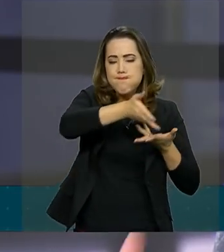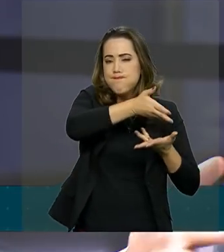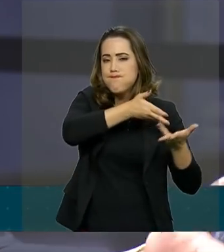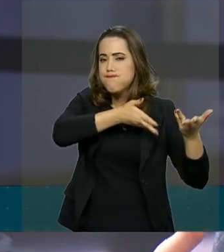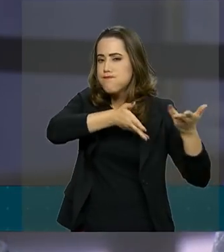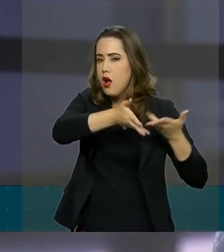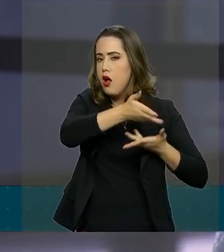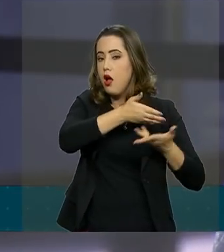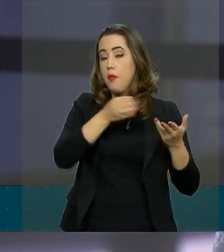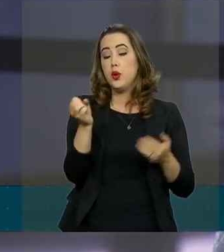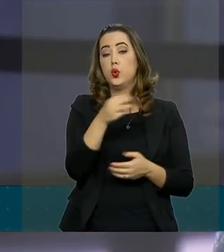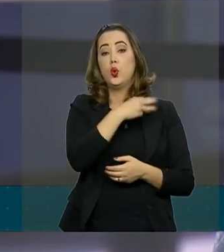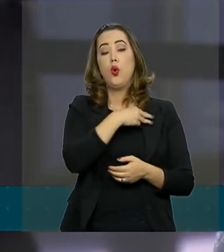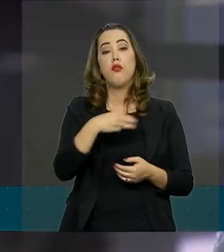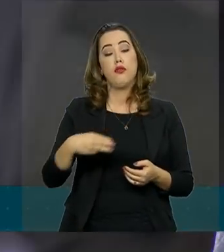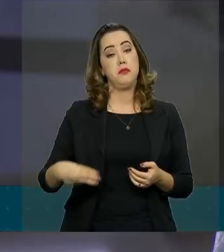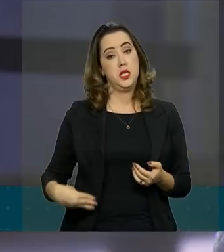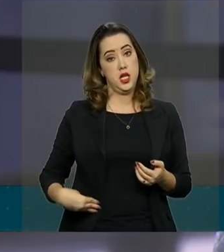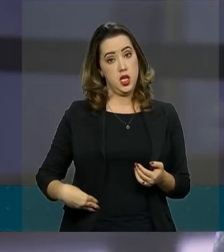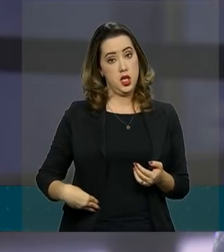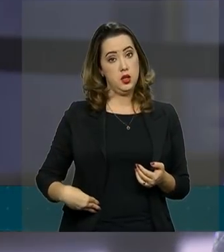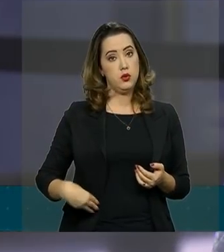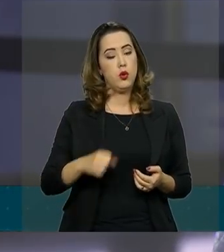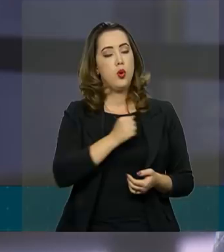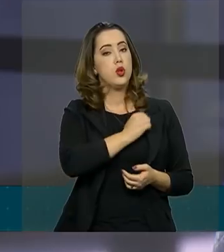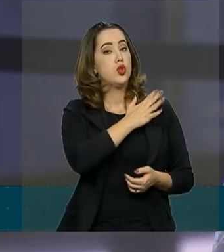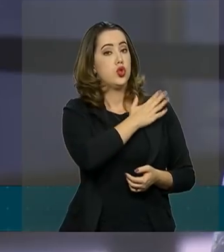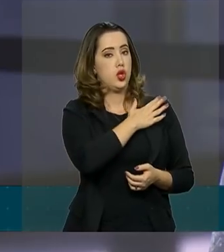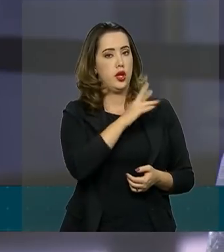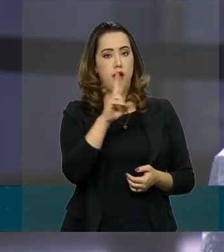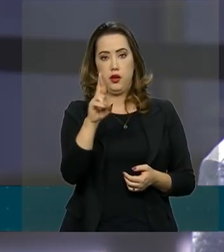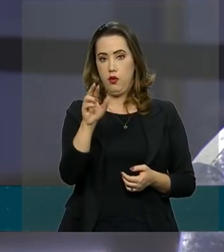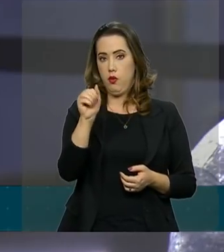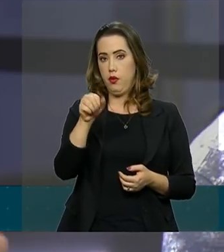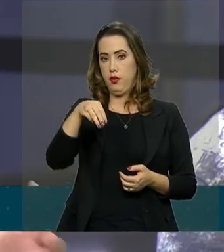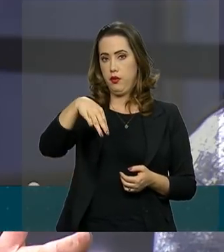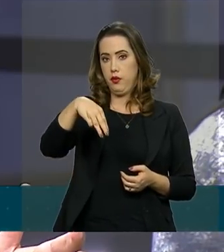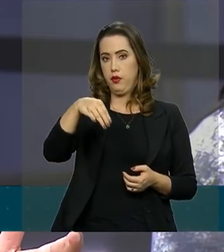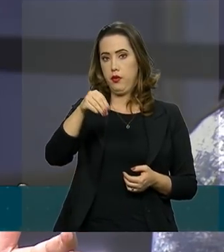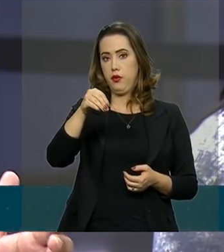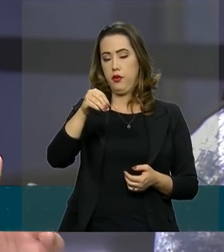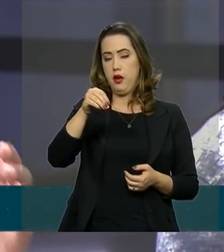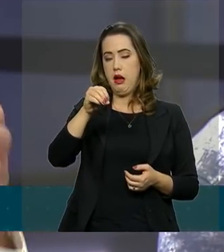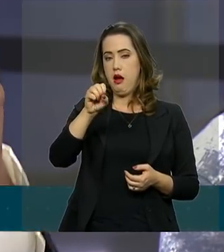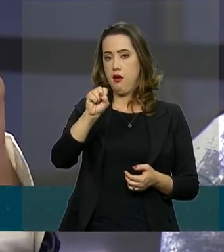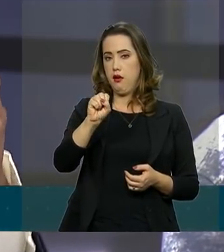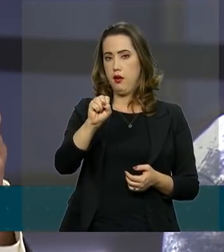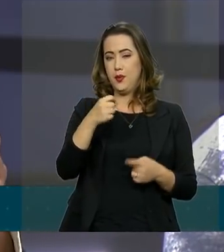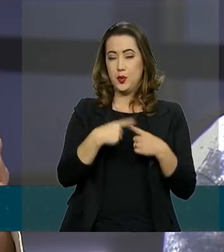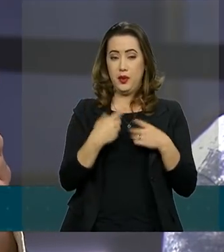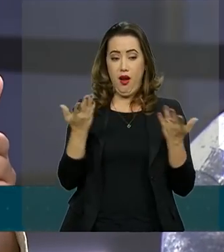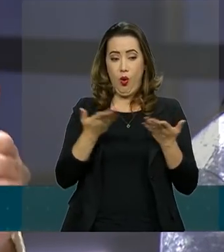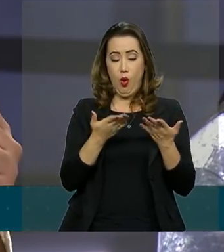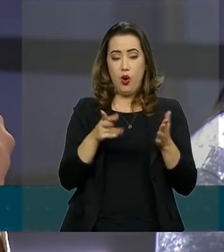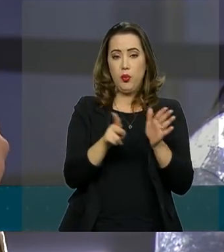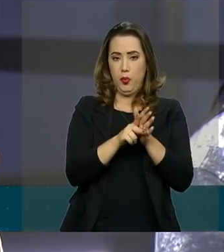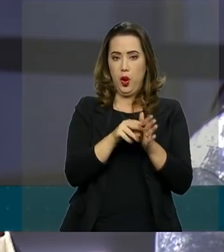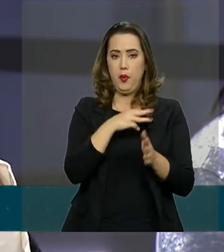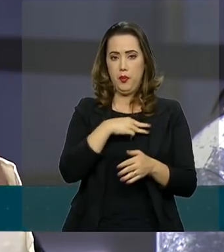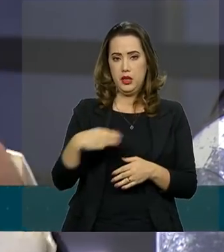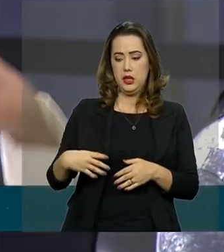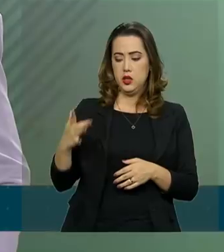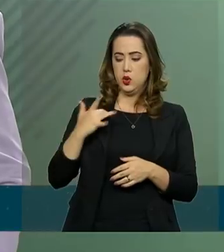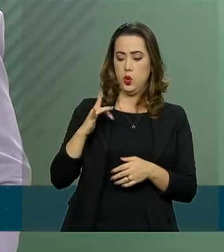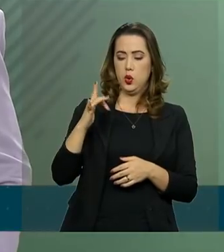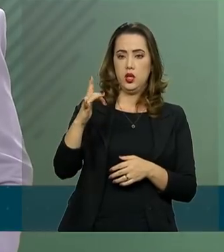novo ministro da Secretaria de Governo, o general Ramos, porque, no momento, o próprio ministro Nix Lorenzoni, o